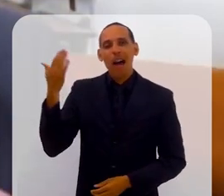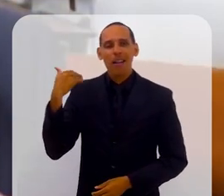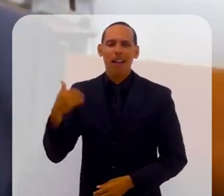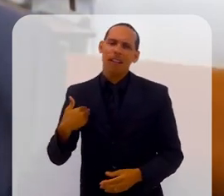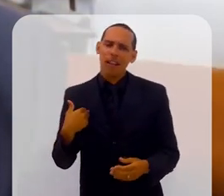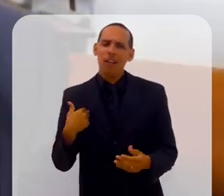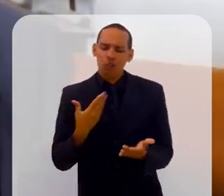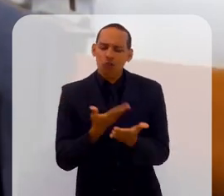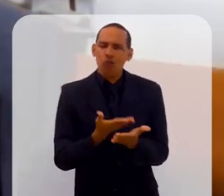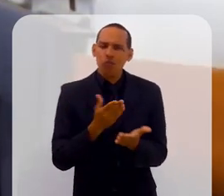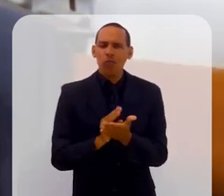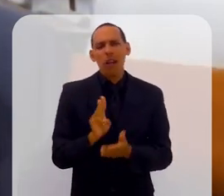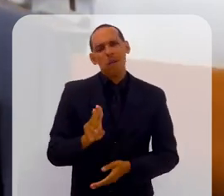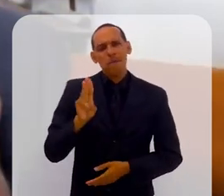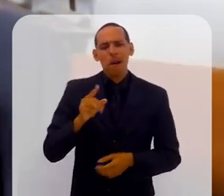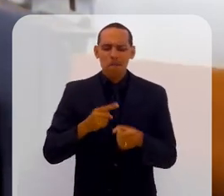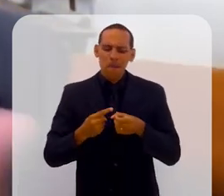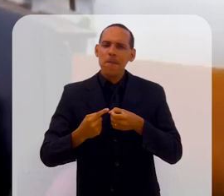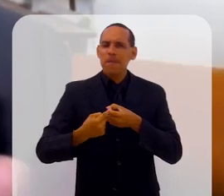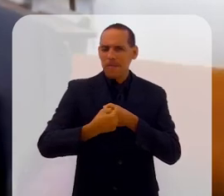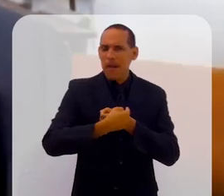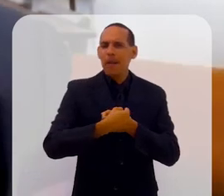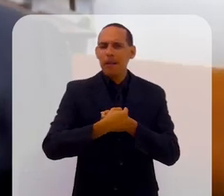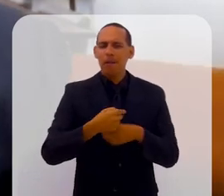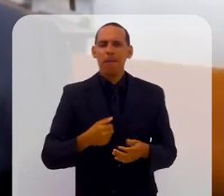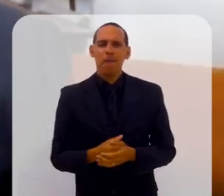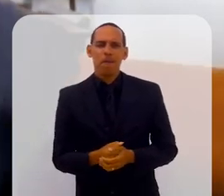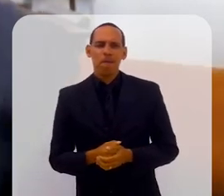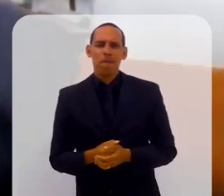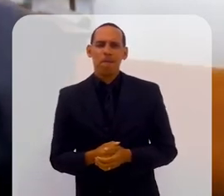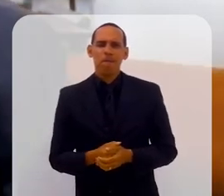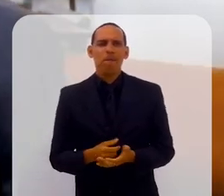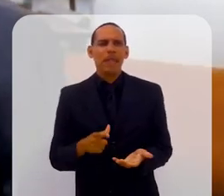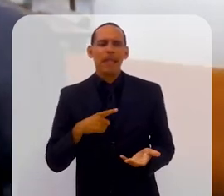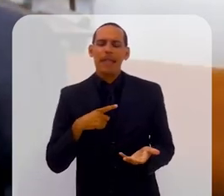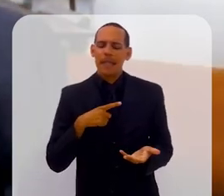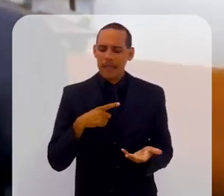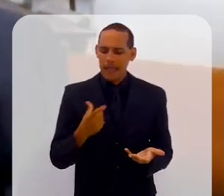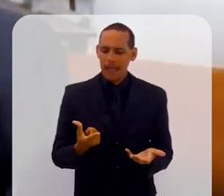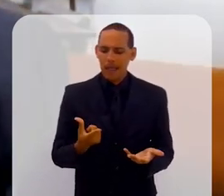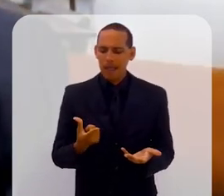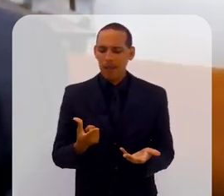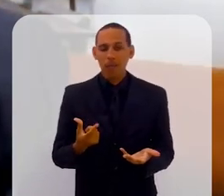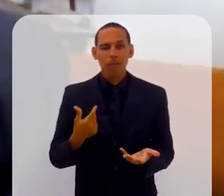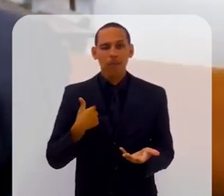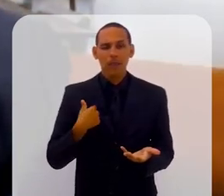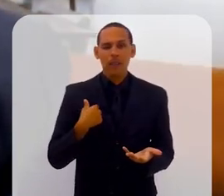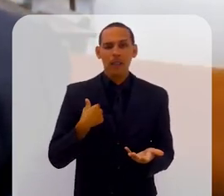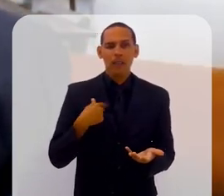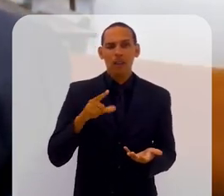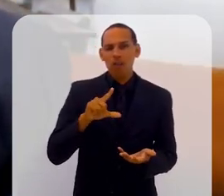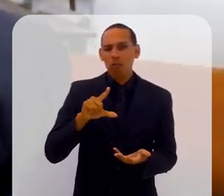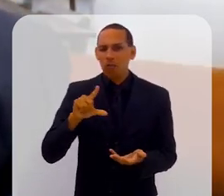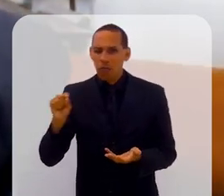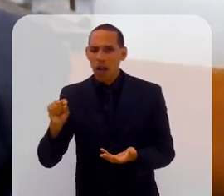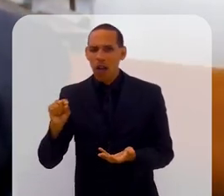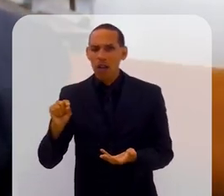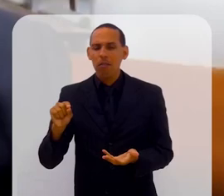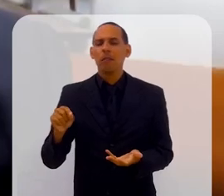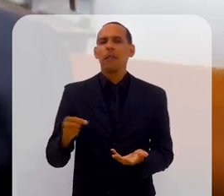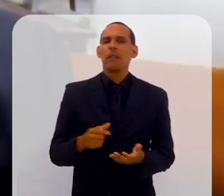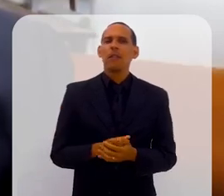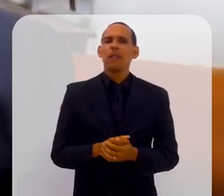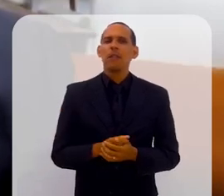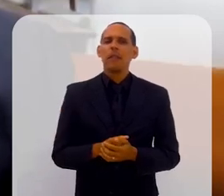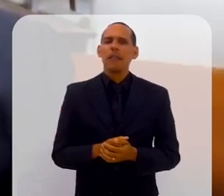estudante no interior do Maranhão, São João dos Patos, especialmente ali no último ano, ou seja, eu fui embora de São João dos Patos para Balsas com a minha mãe,